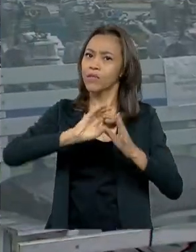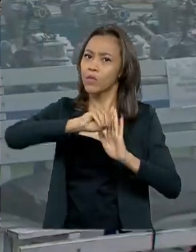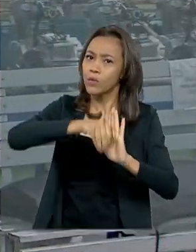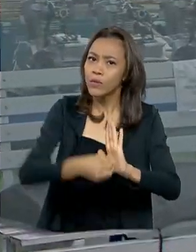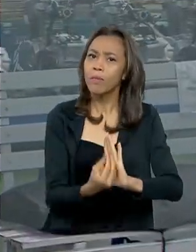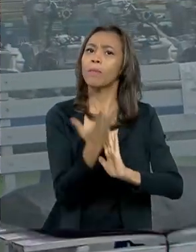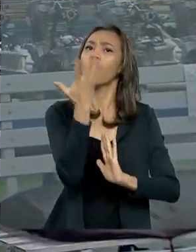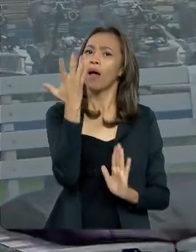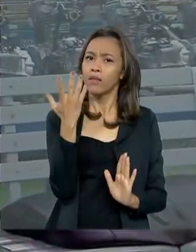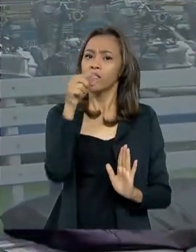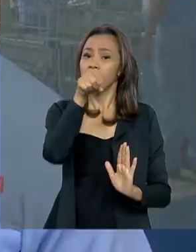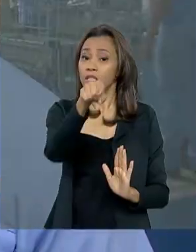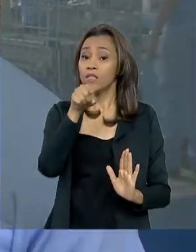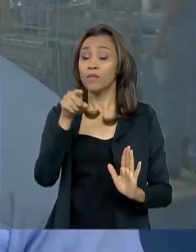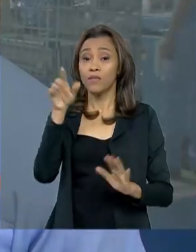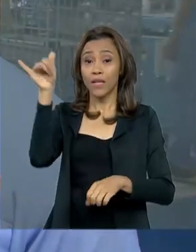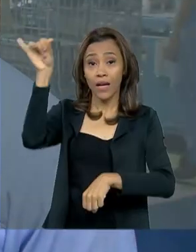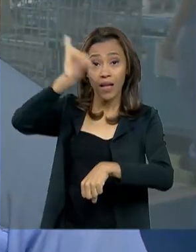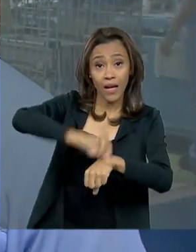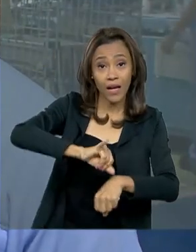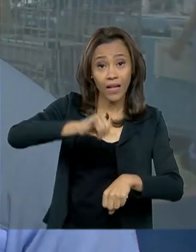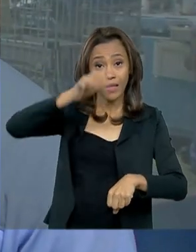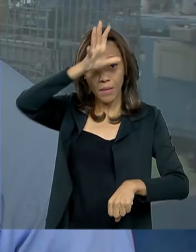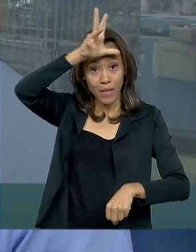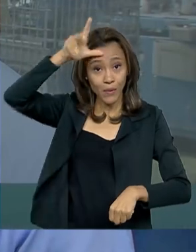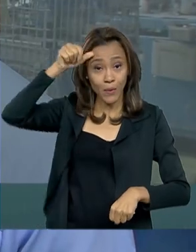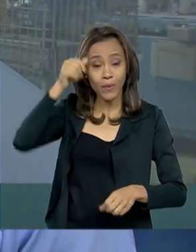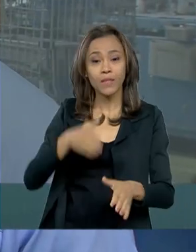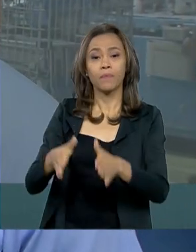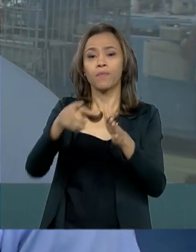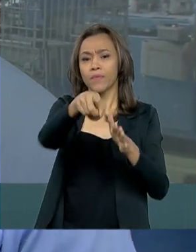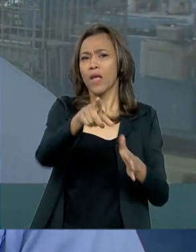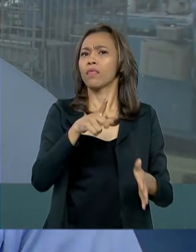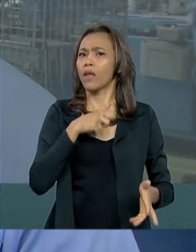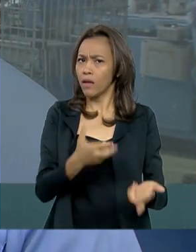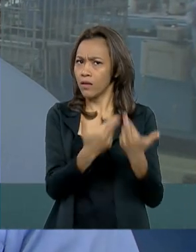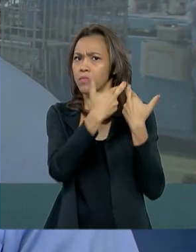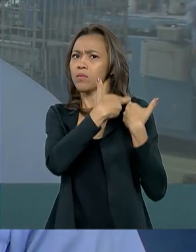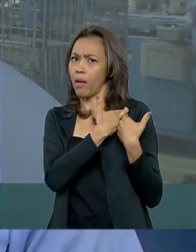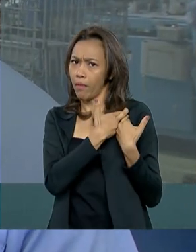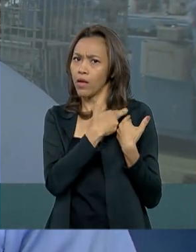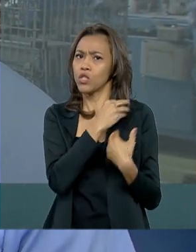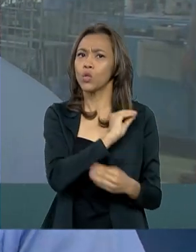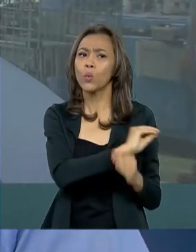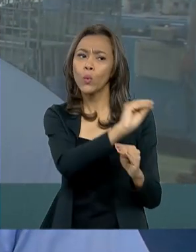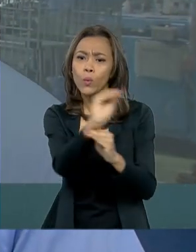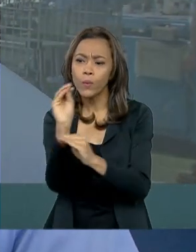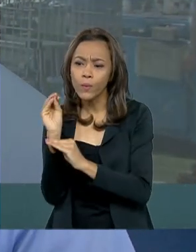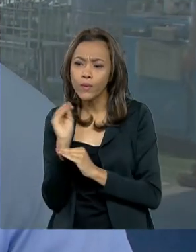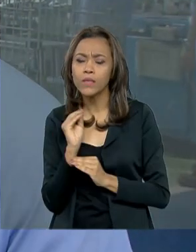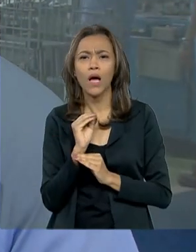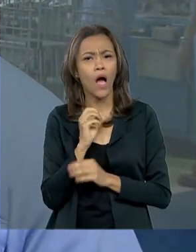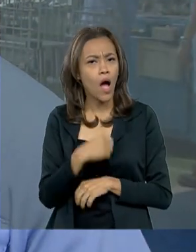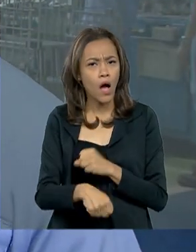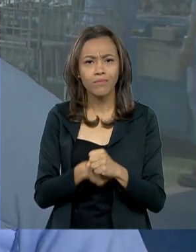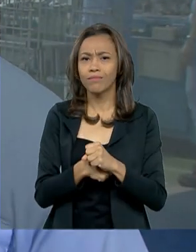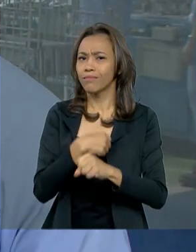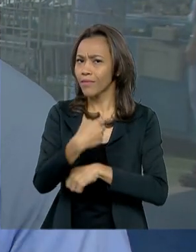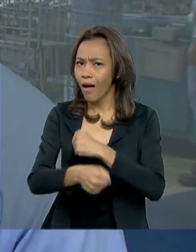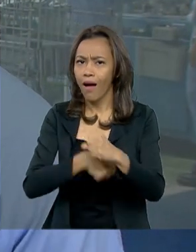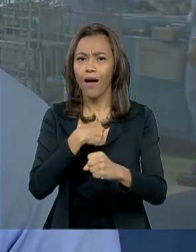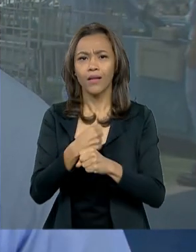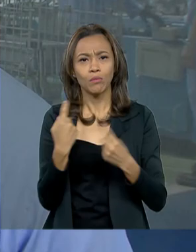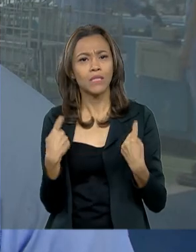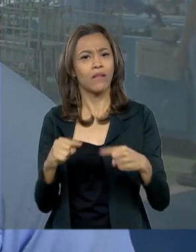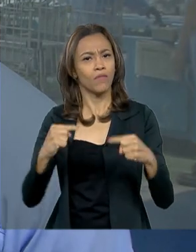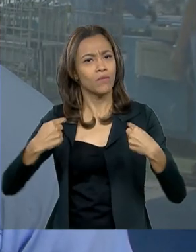no coração da Amazônia. Isso aumenta a nossa responsabilidade com o meio ambiente. Tem sido um desafio todos os anos. E a cada ano aí é um desafio que nós